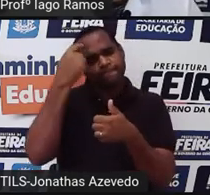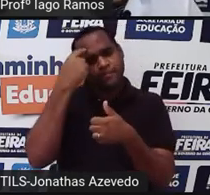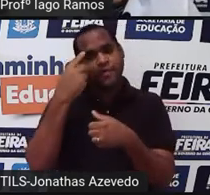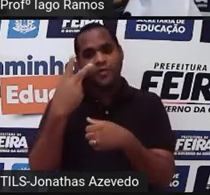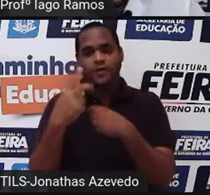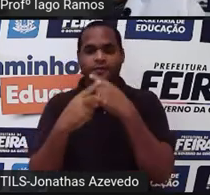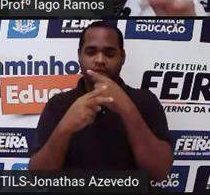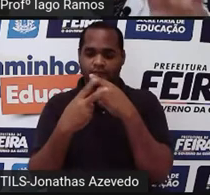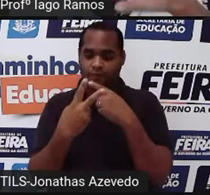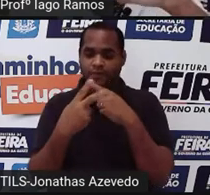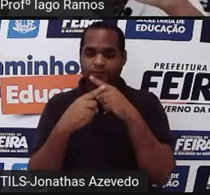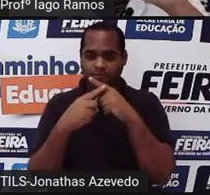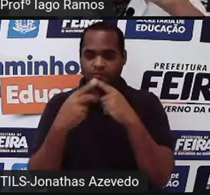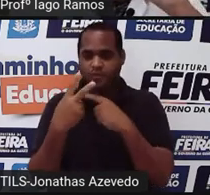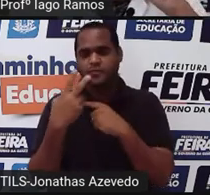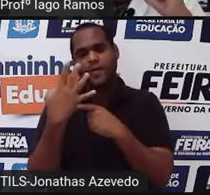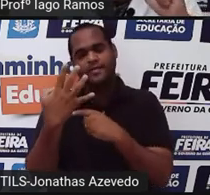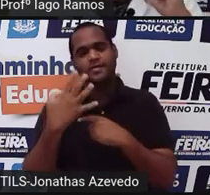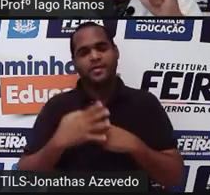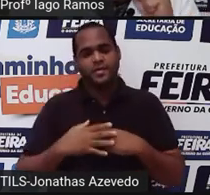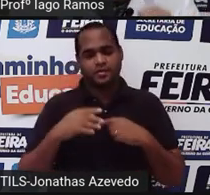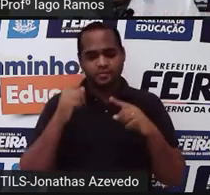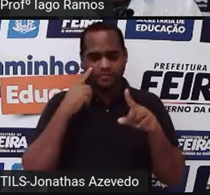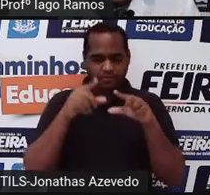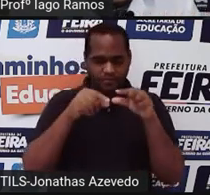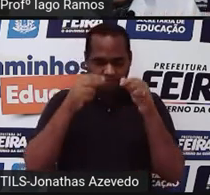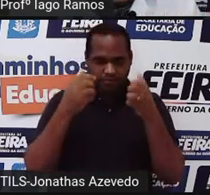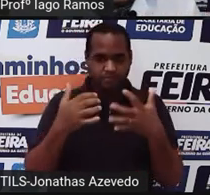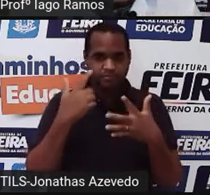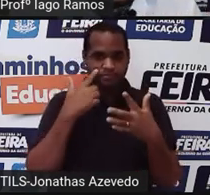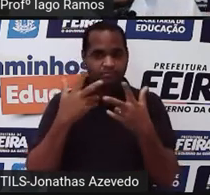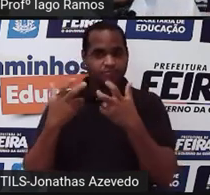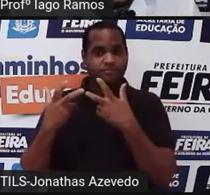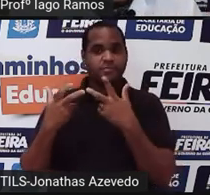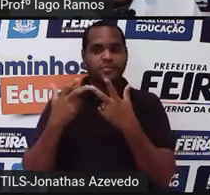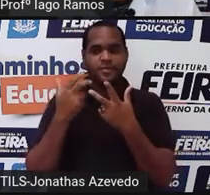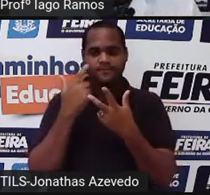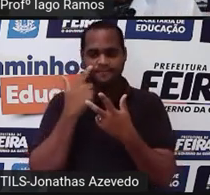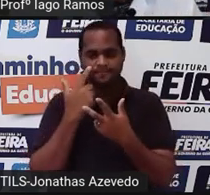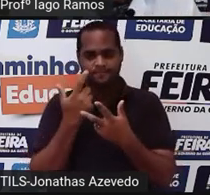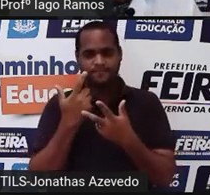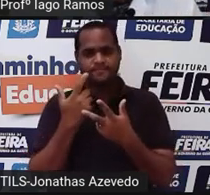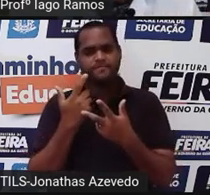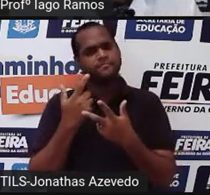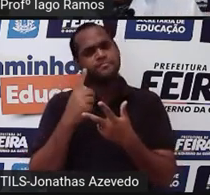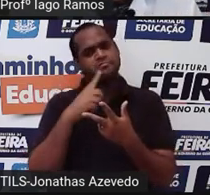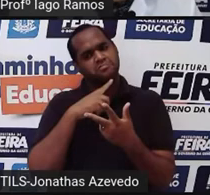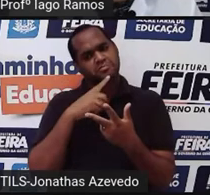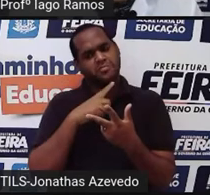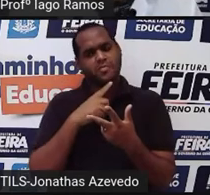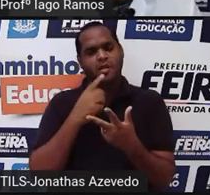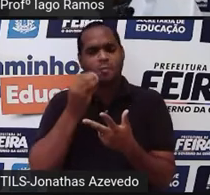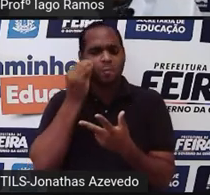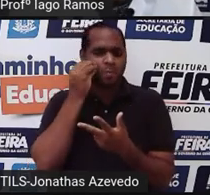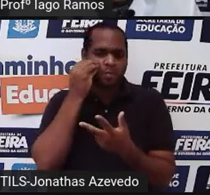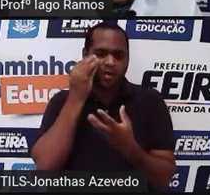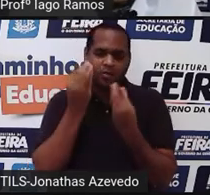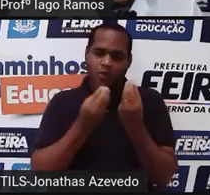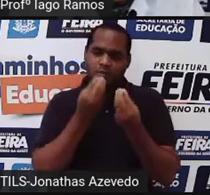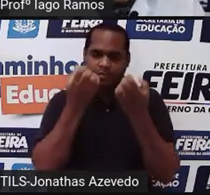2, 4. Só que agora tem um detalhe, eu quero que você perceba o seguinte, ó. Eu teria, eu tenho como,